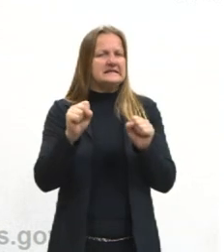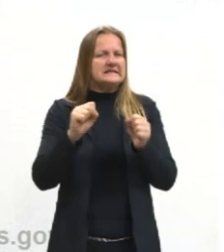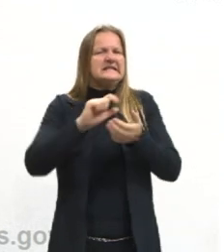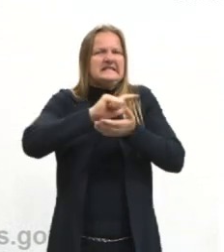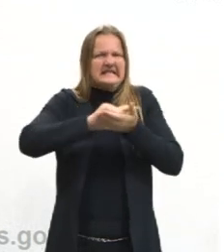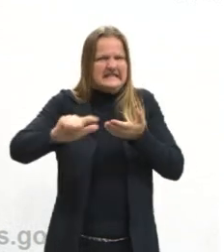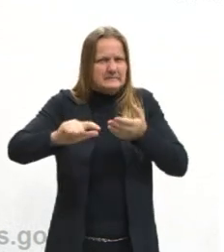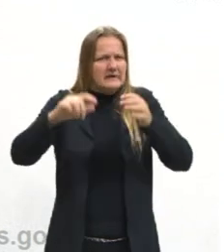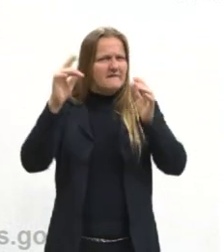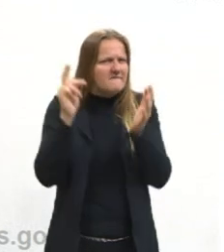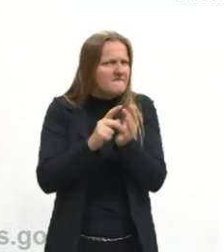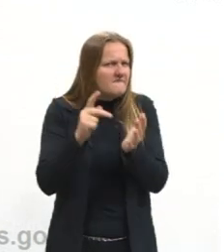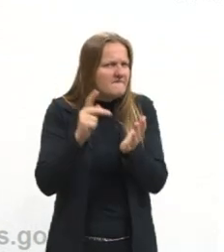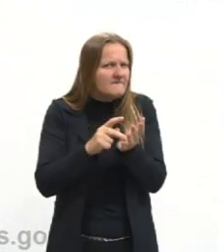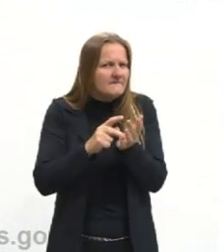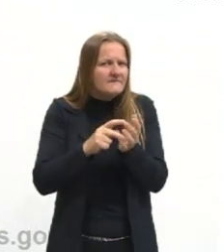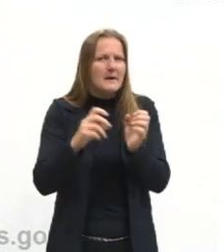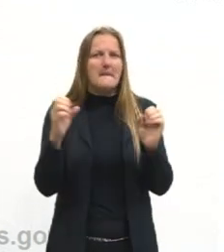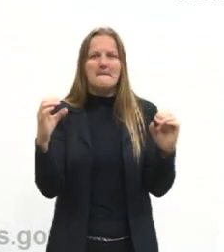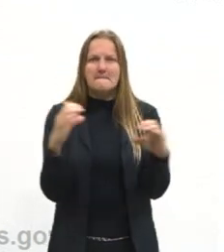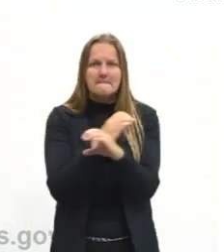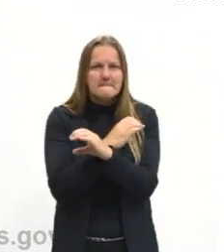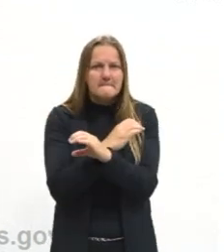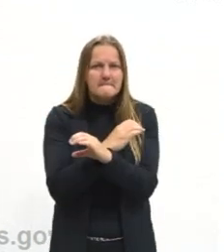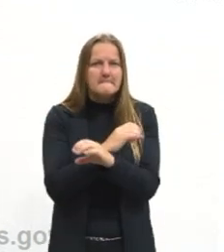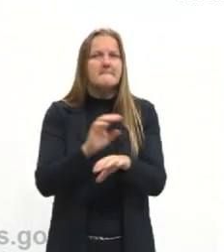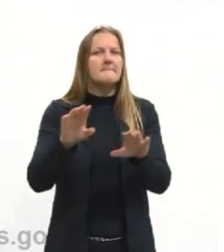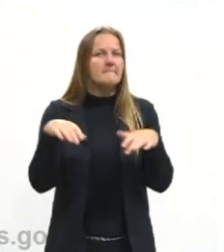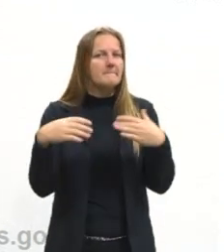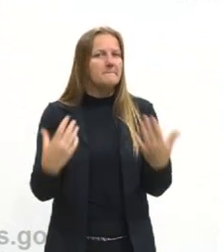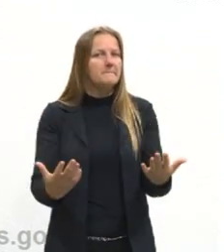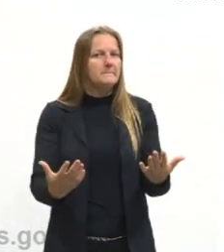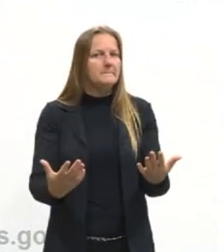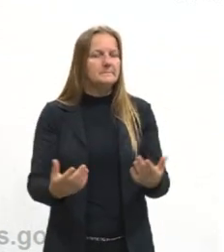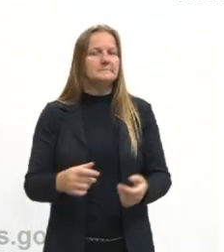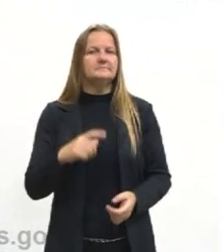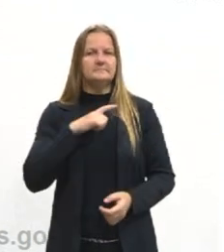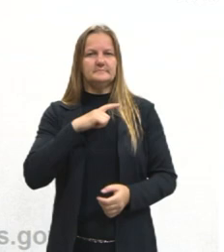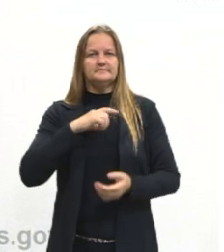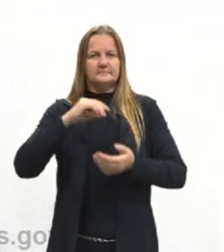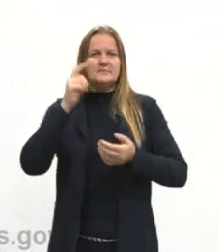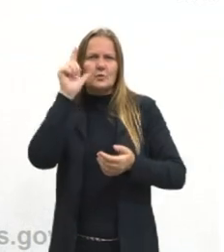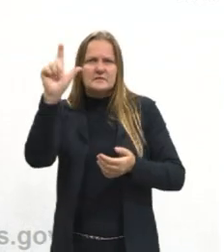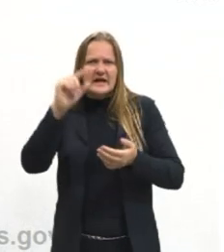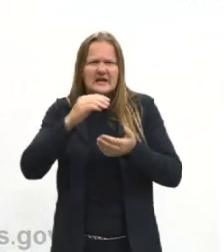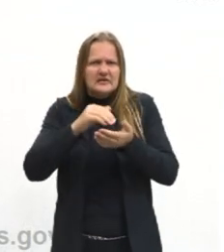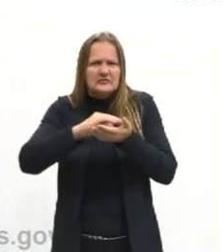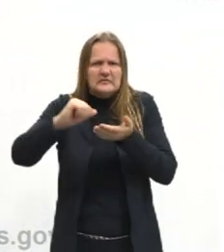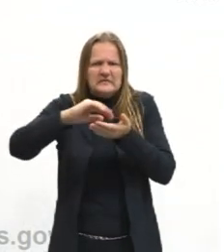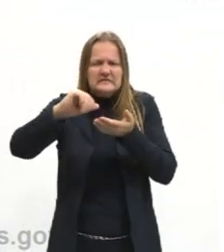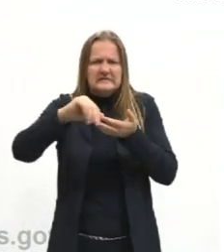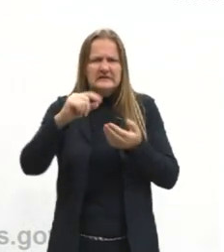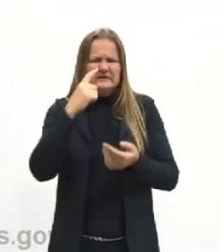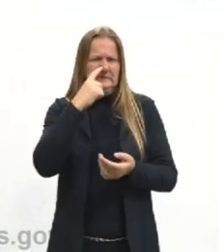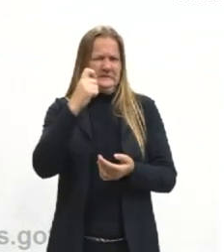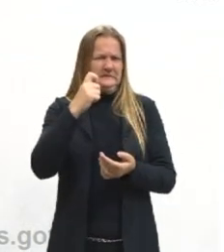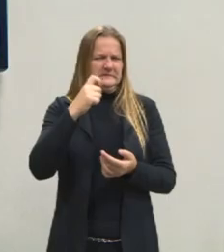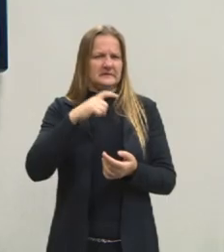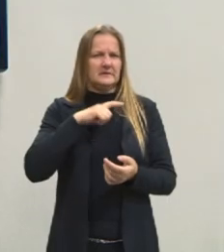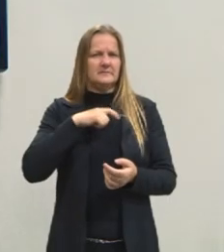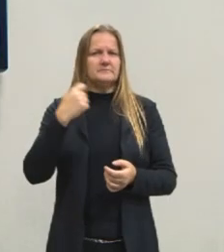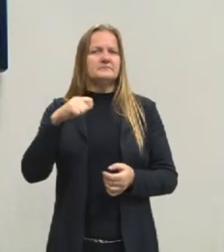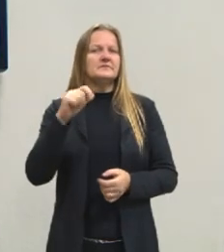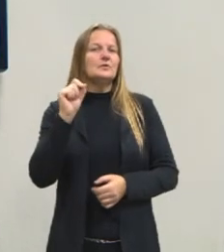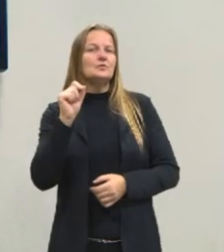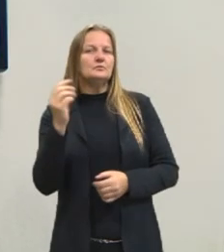cheiro ruim? Será que mesmo com essa limpeza a gente consegue remover esse odor desagradável? Será que eu não preciso